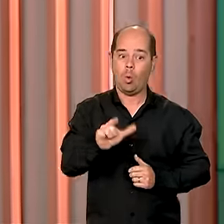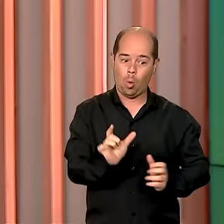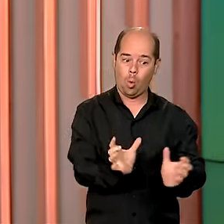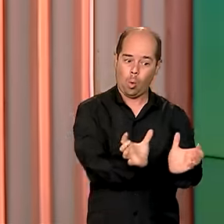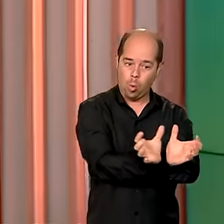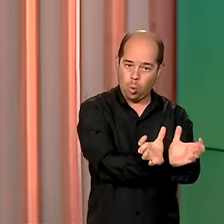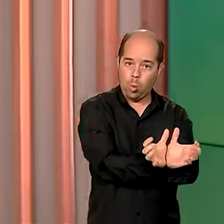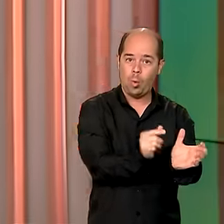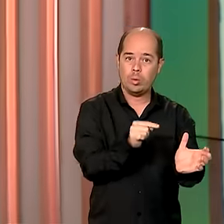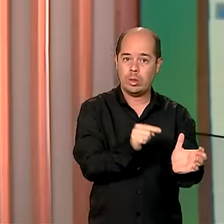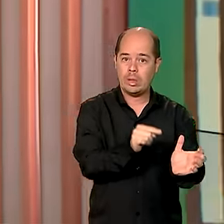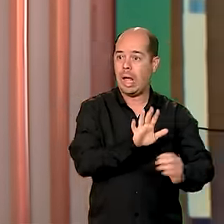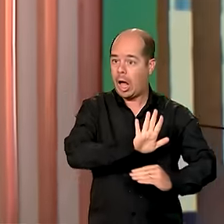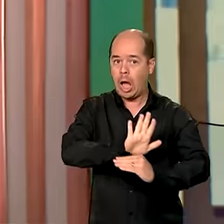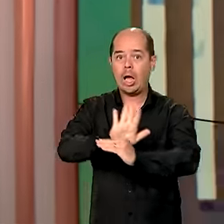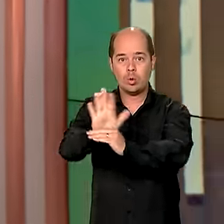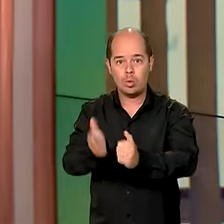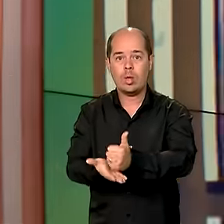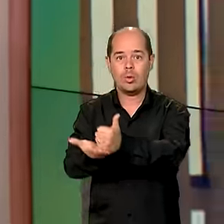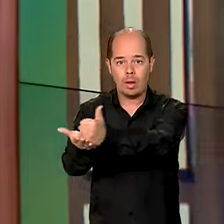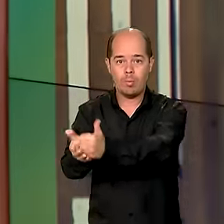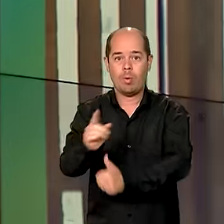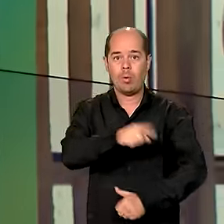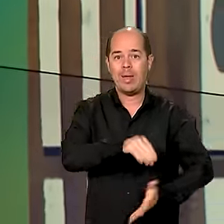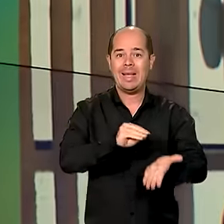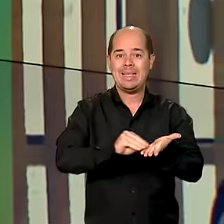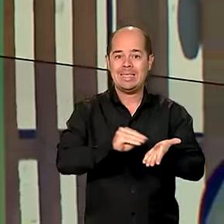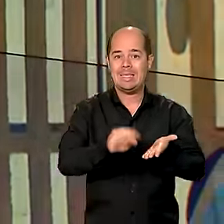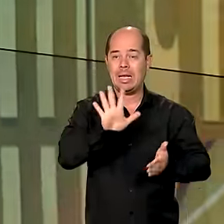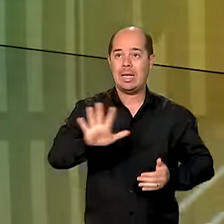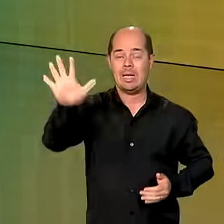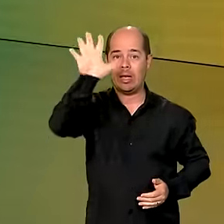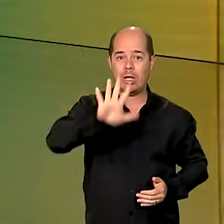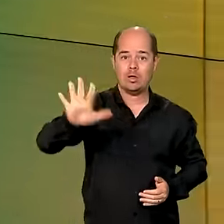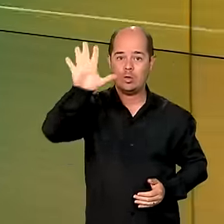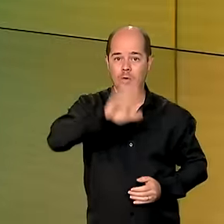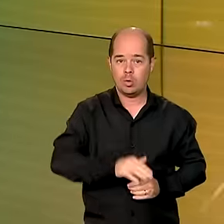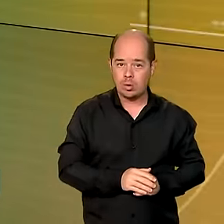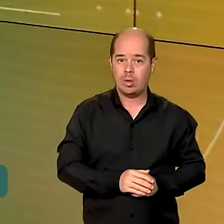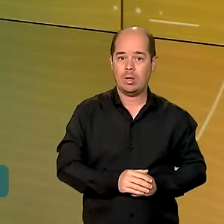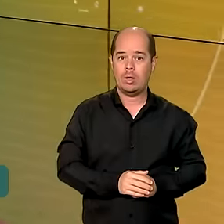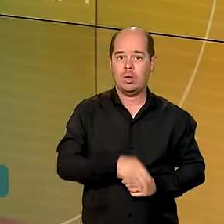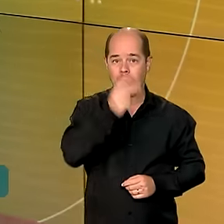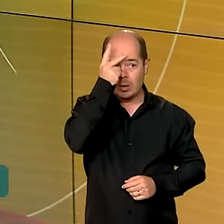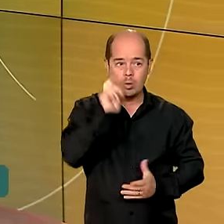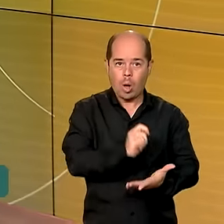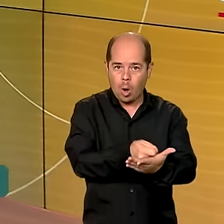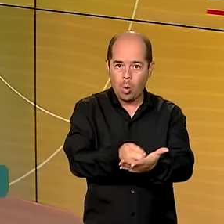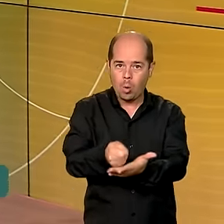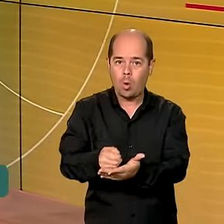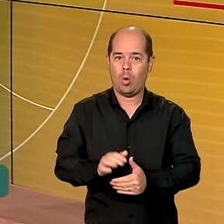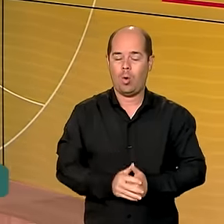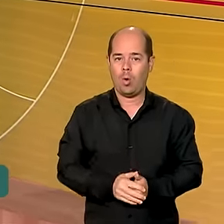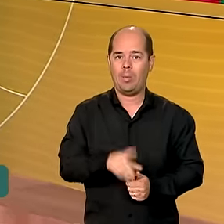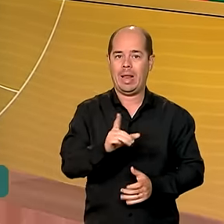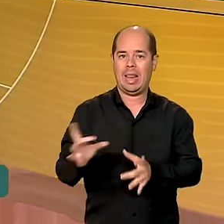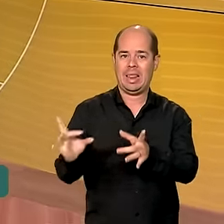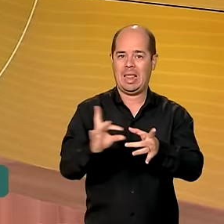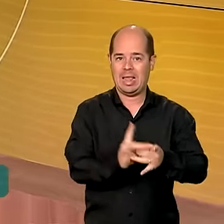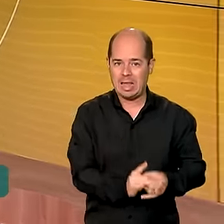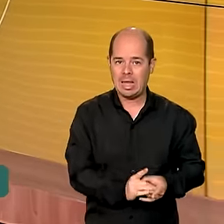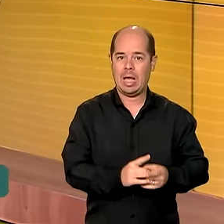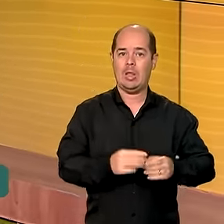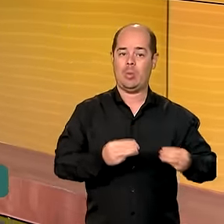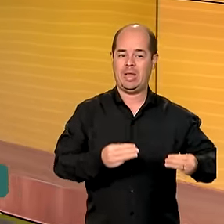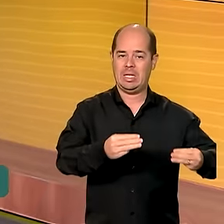fortemente no socorro às vítimas é a Secretaria Nacional do Consumidor, a Senacom, ligada ao Ministério da Justiça e Segurança